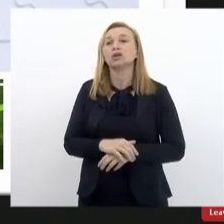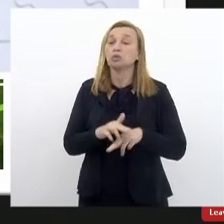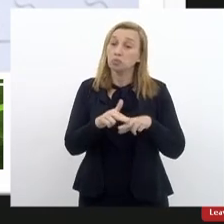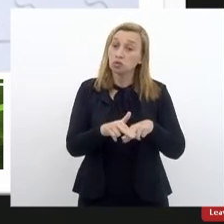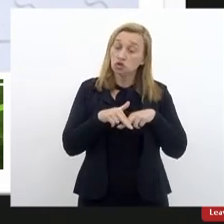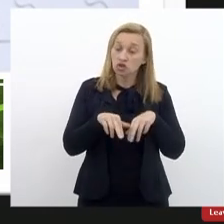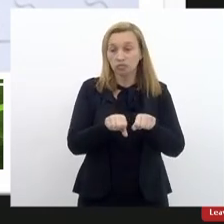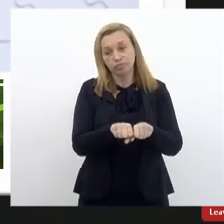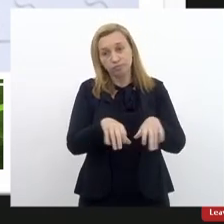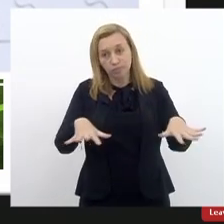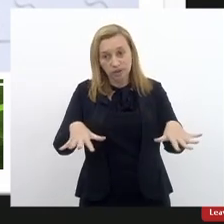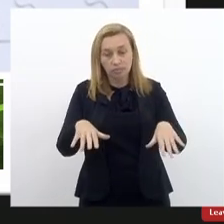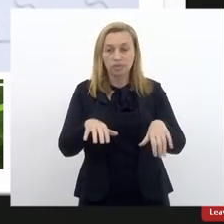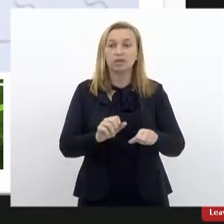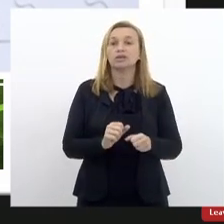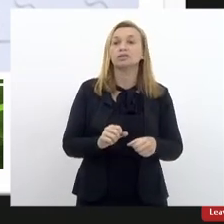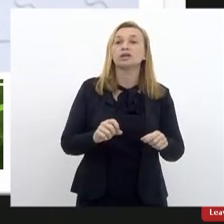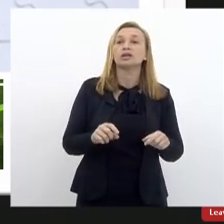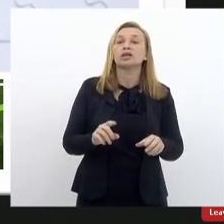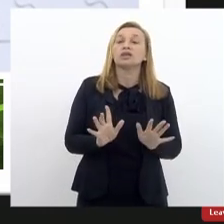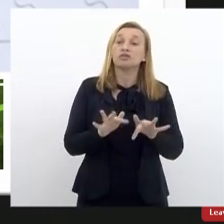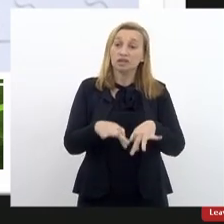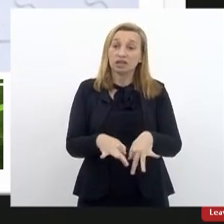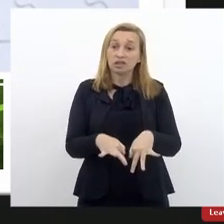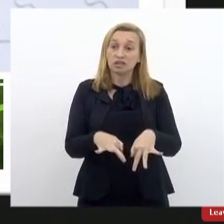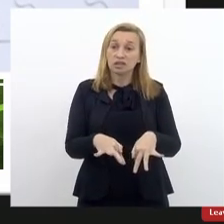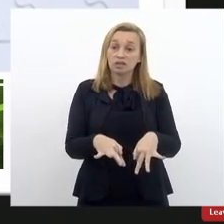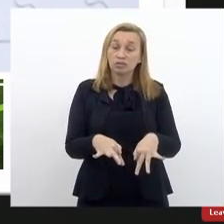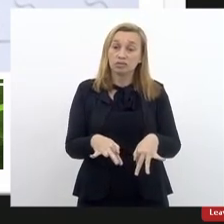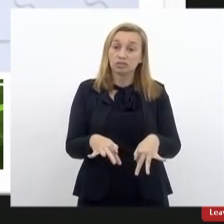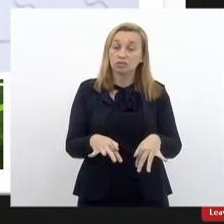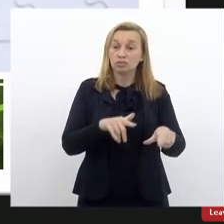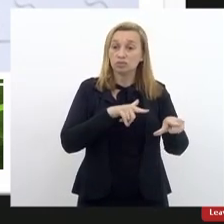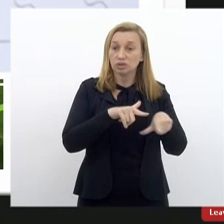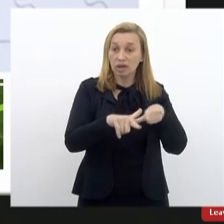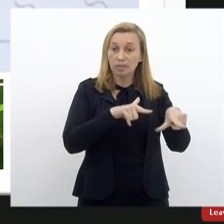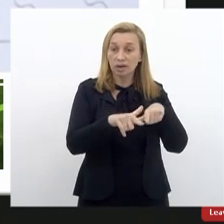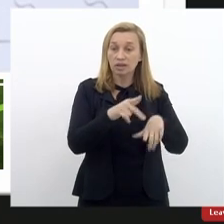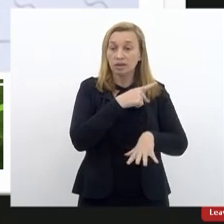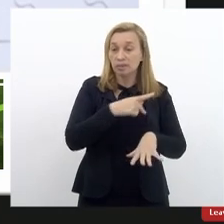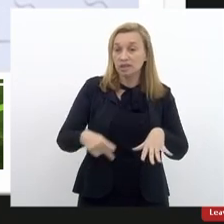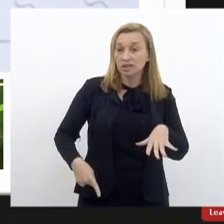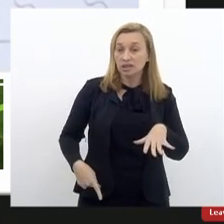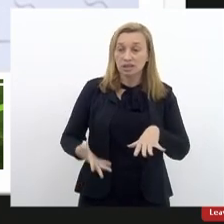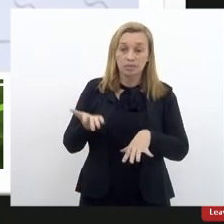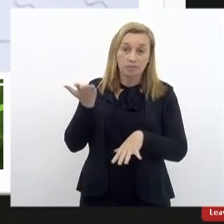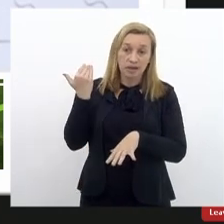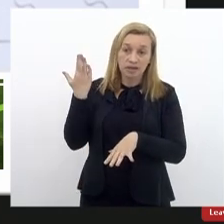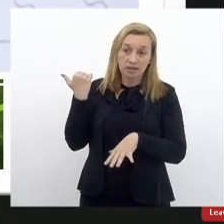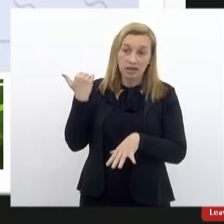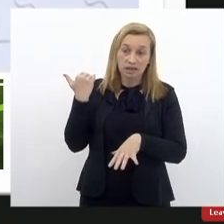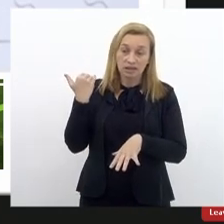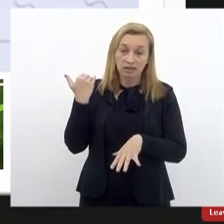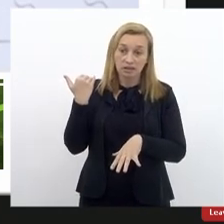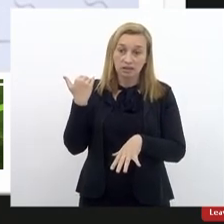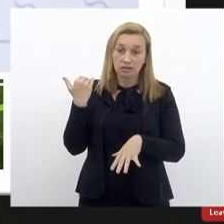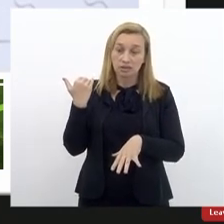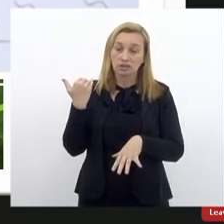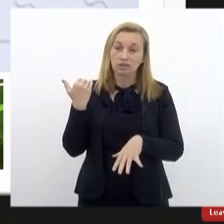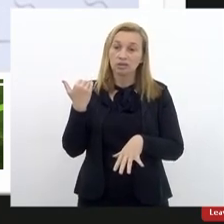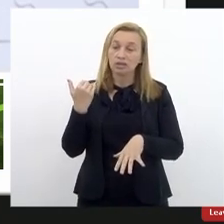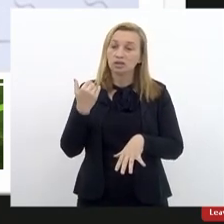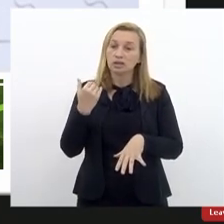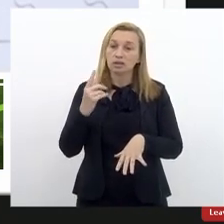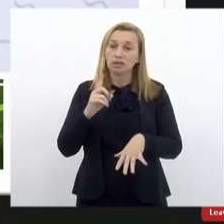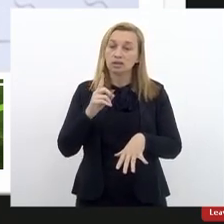consequência da Covid e o encerramento do mandato da presidência anterior não coincidiu com a eleição, com a nossa